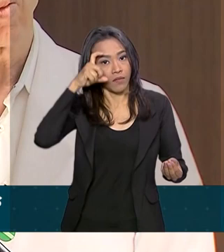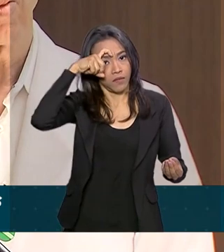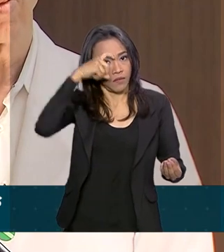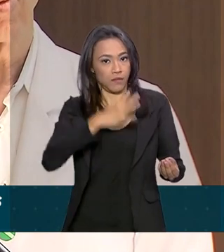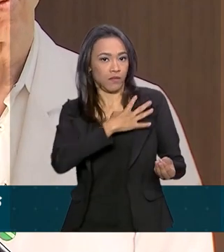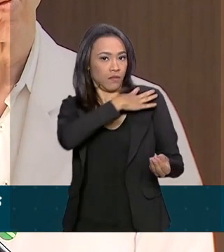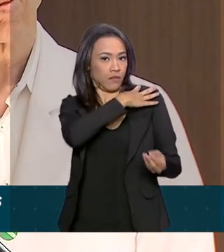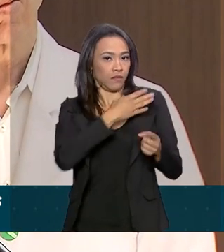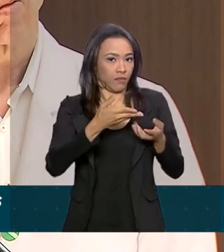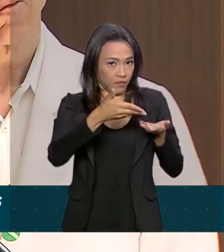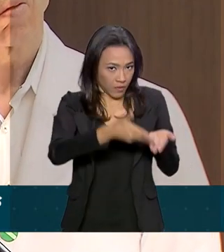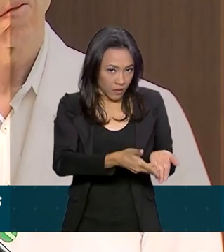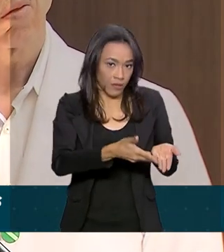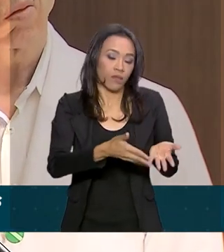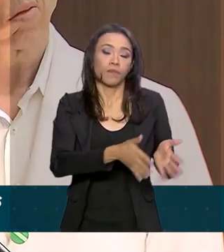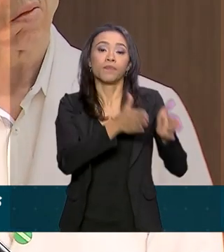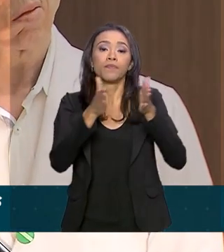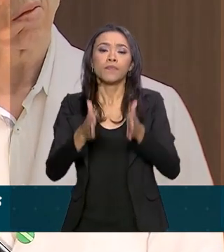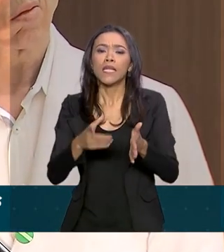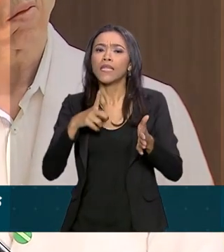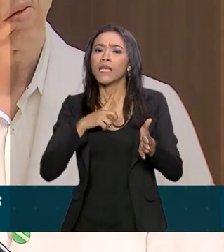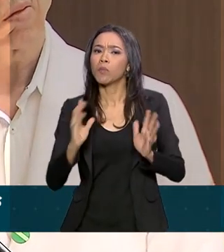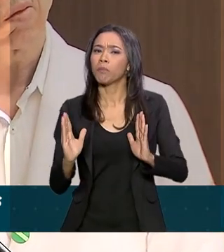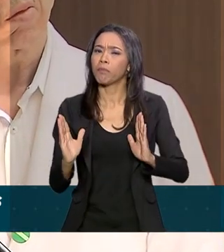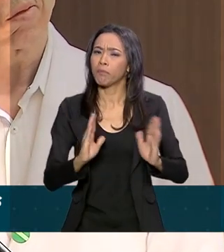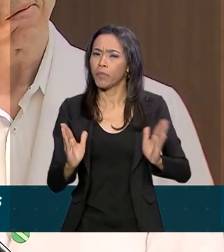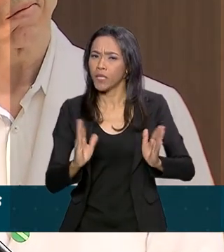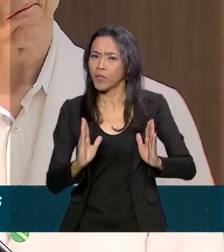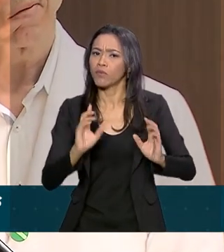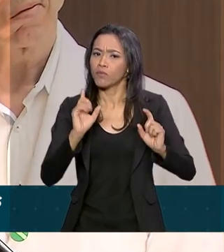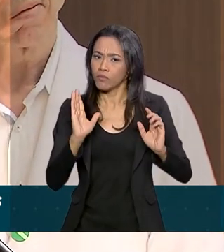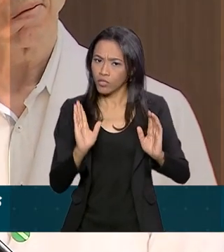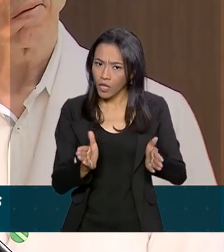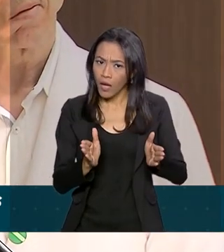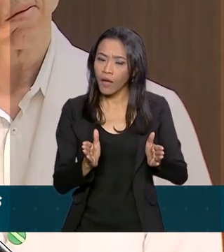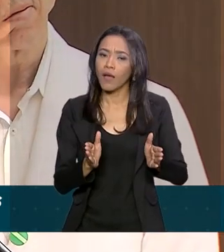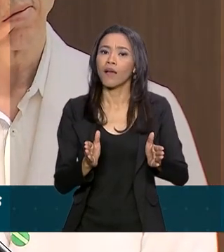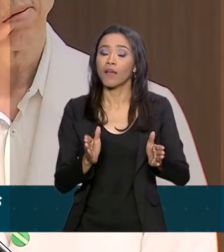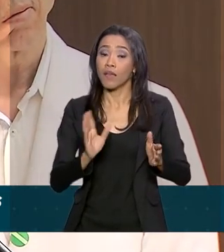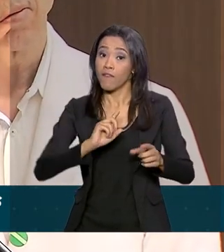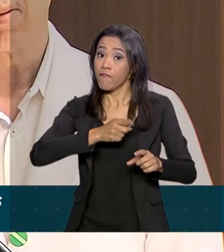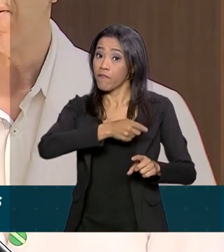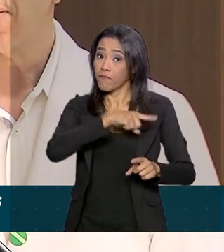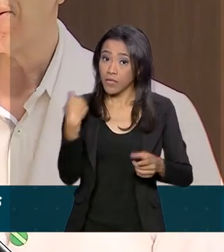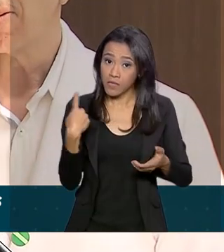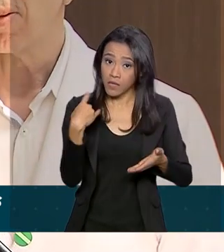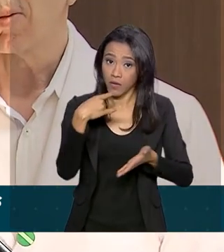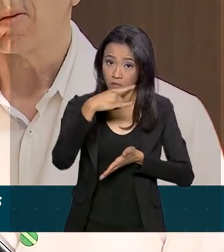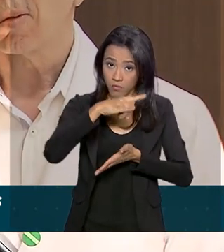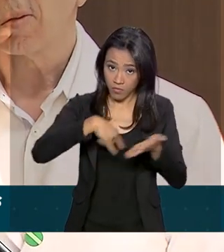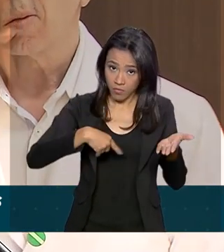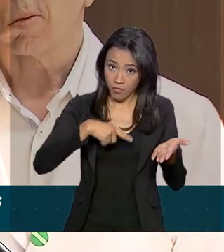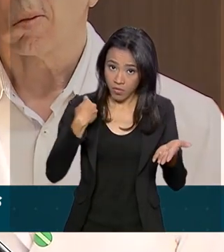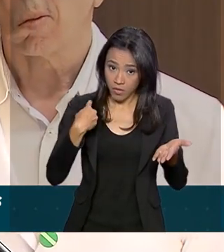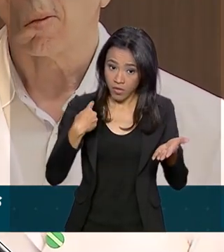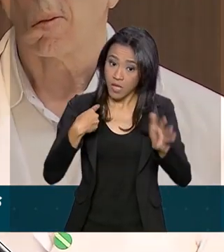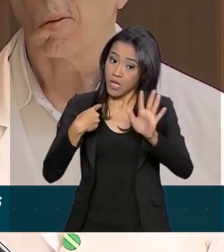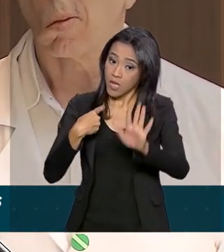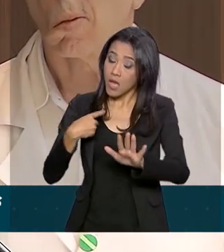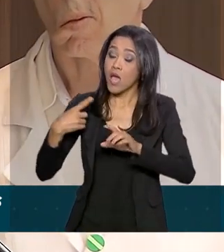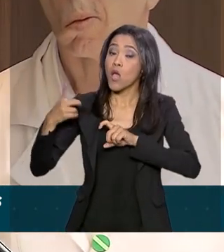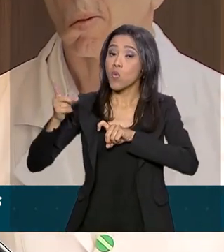ato administrativo. Como ele tem um período já estabelecido, basta que esse período vença, é isso? E é o médico da